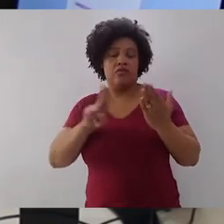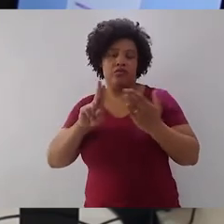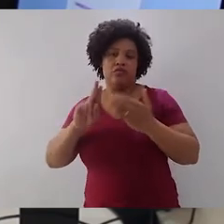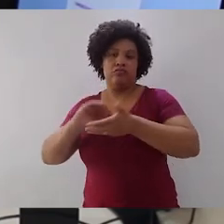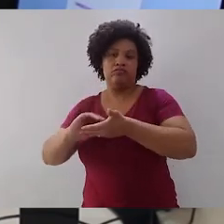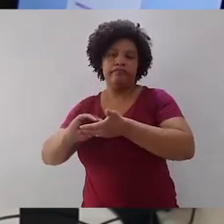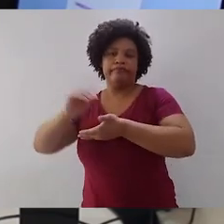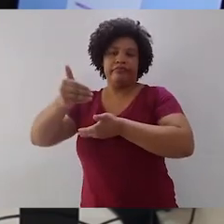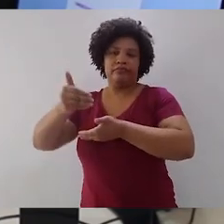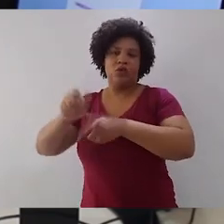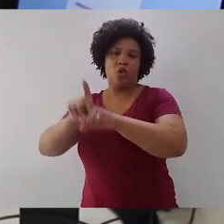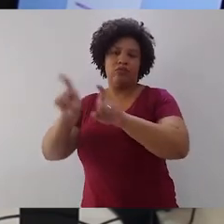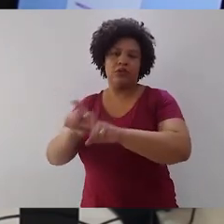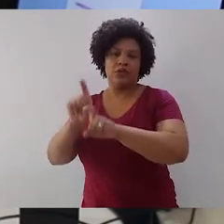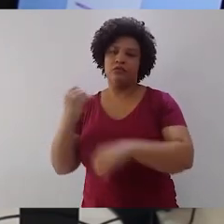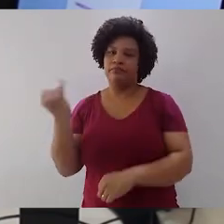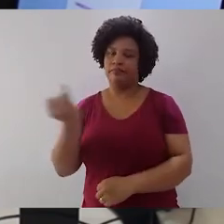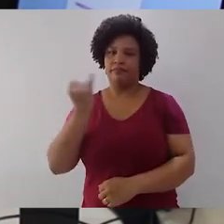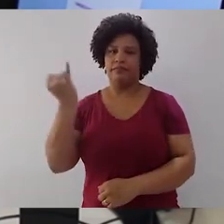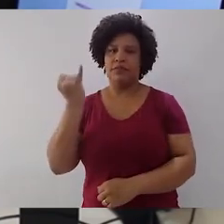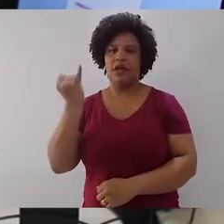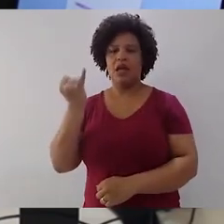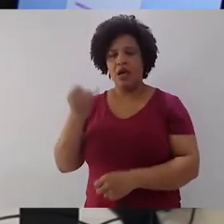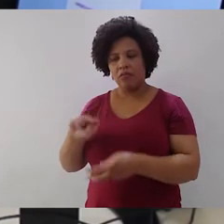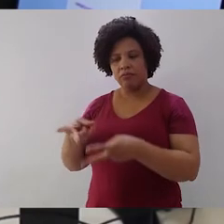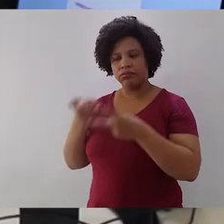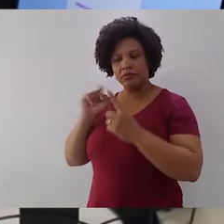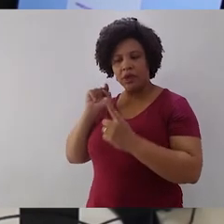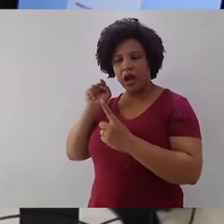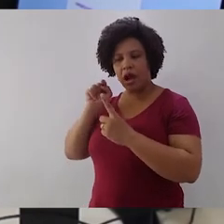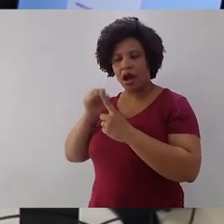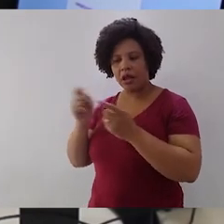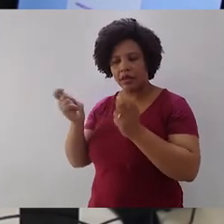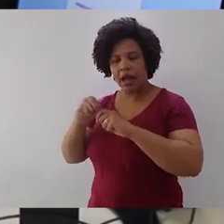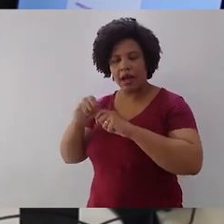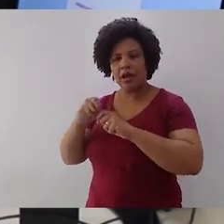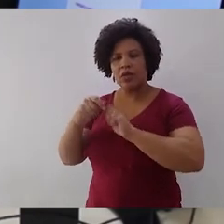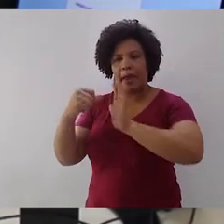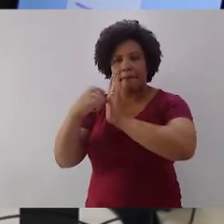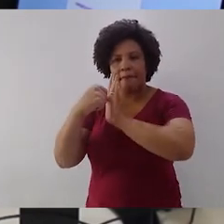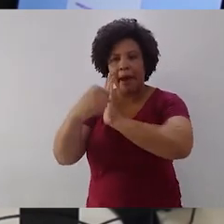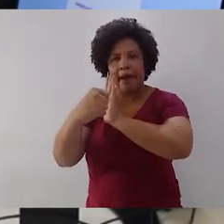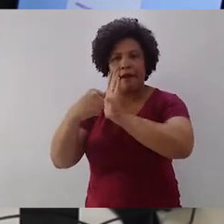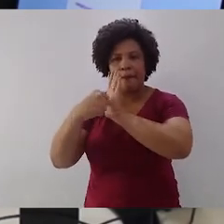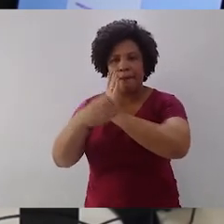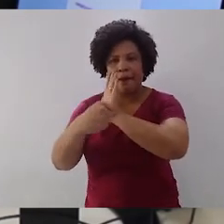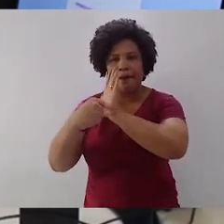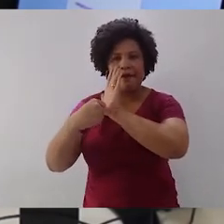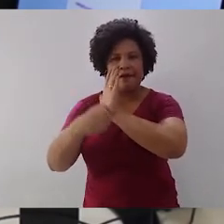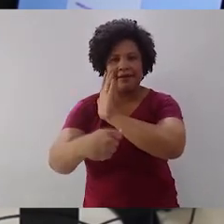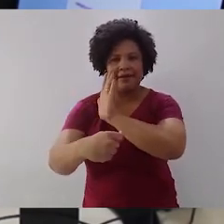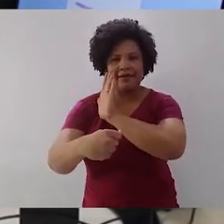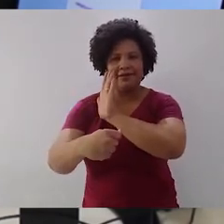o computador, eu vou identificar e marcar determinadas ocorrências no texto. Nós podemos ver a